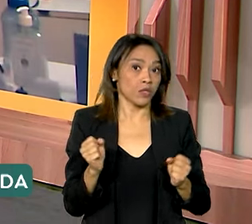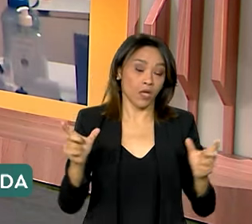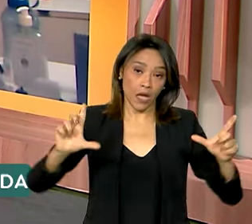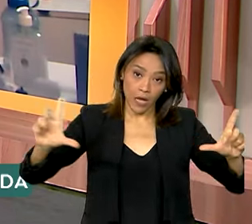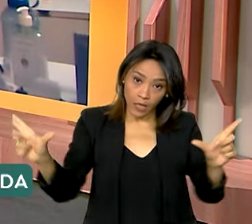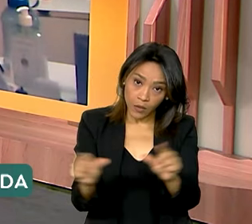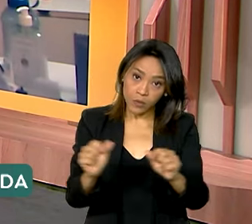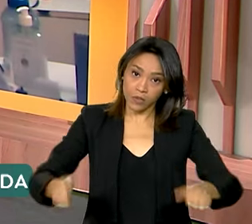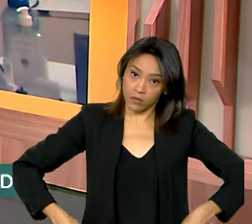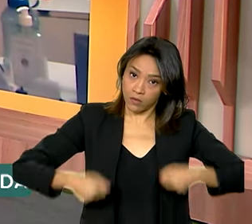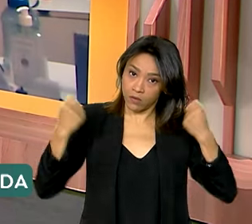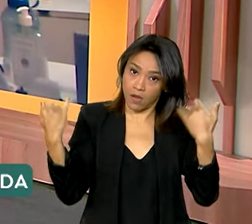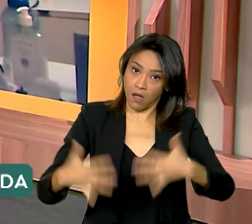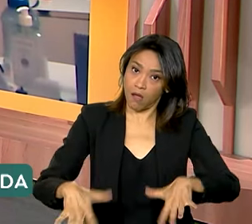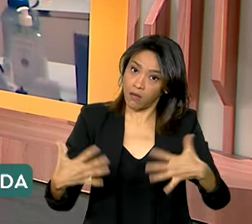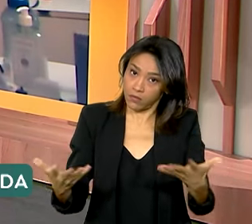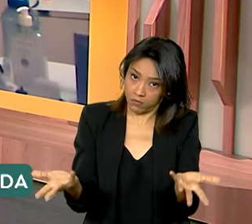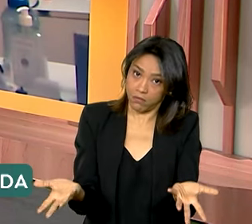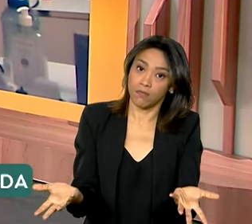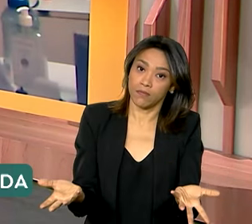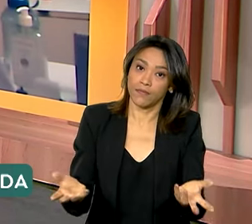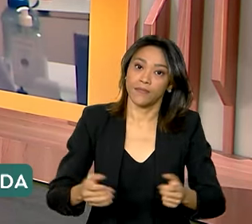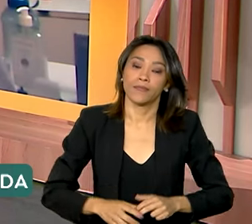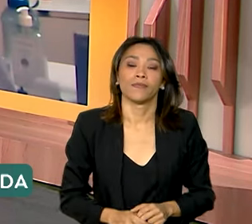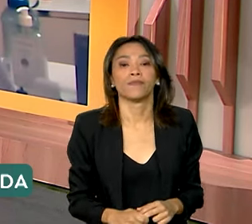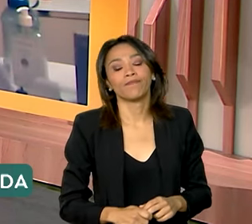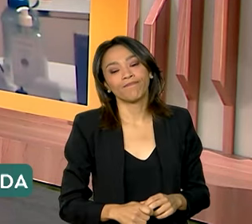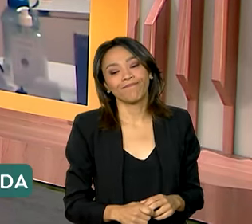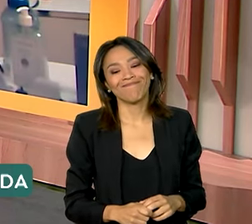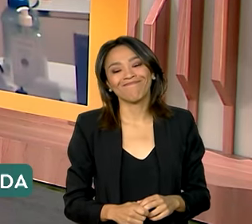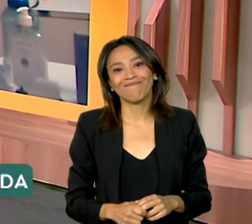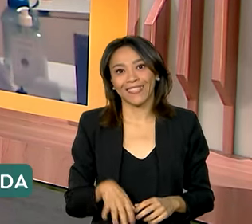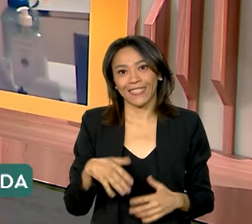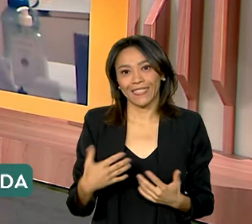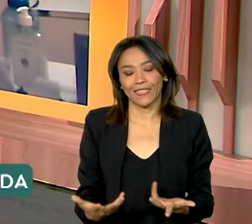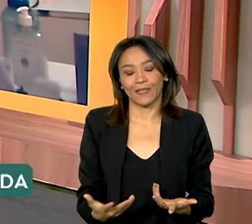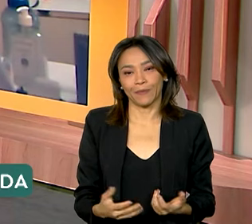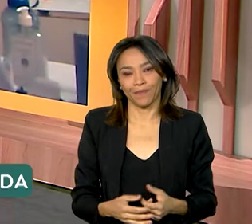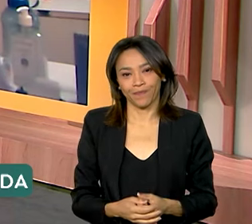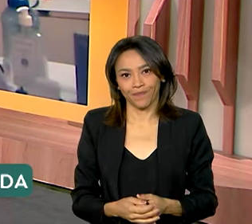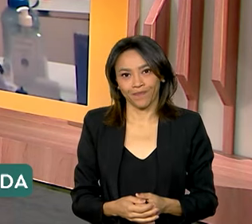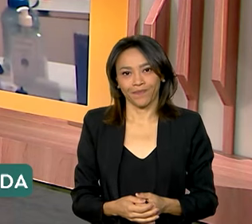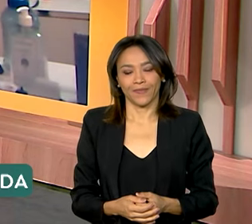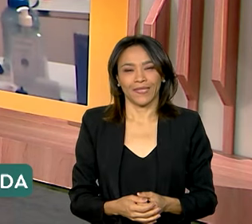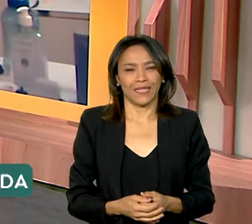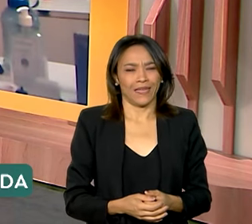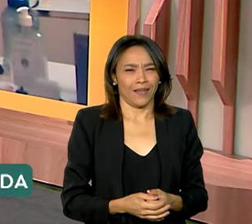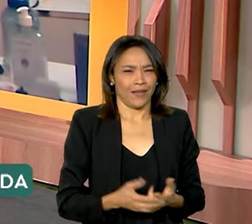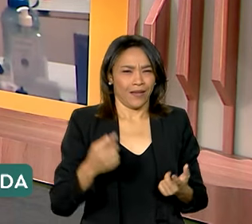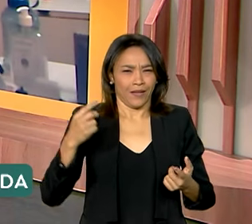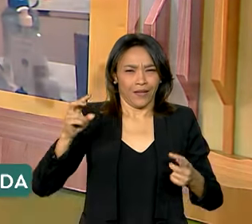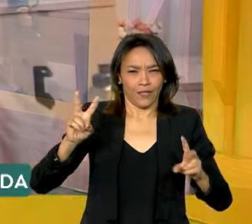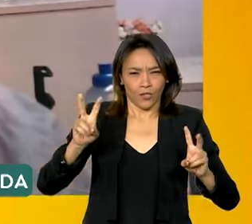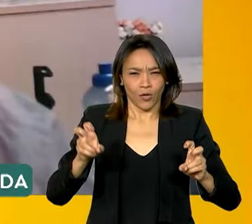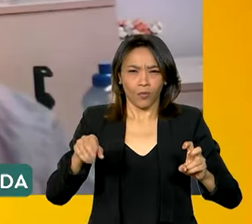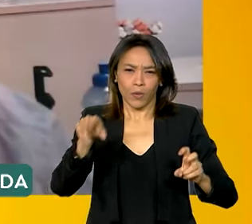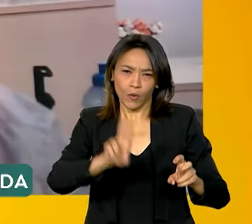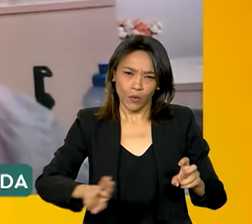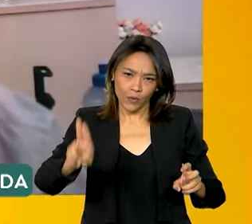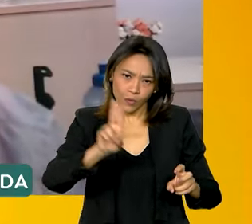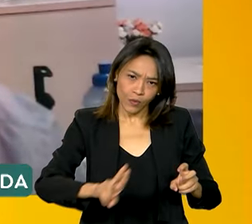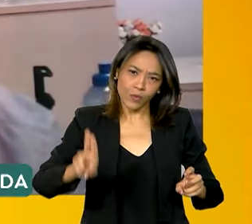menor para o produtor, por exemplo? Então, boa parte dessas movimentações por hidrovias